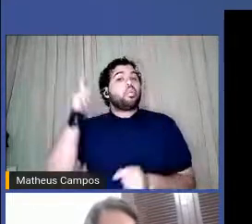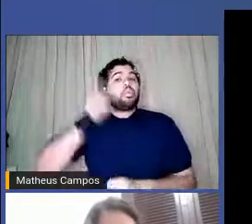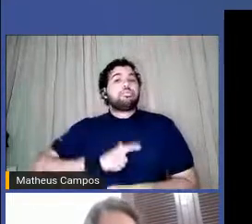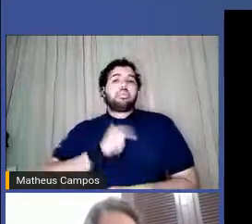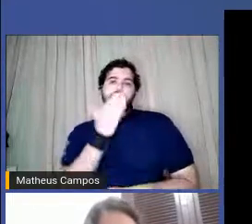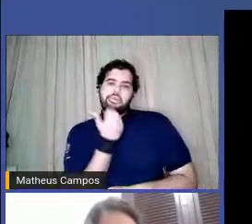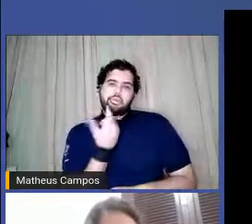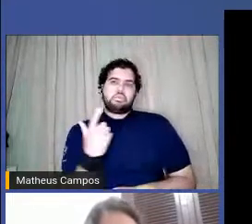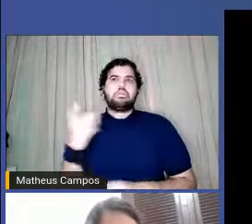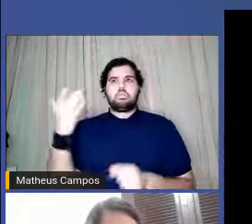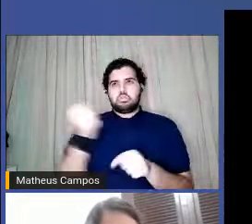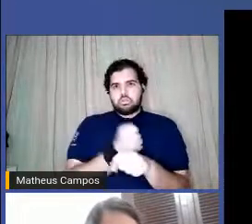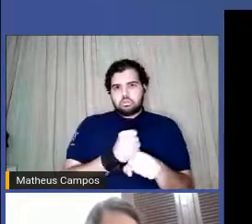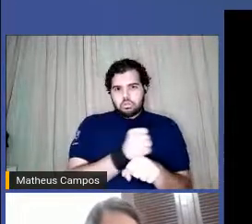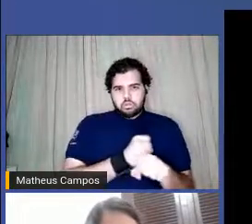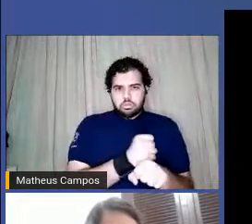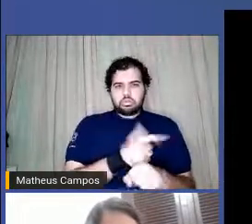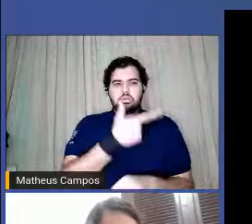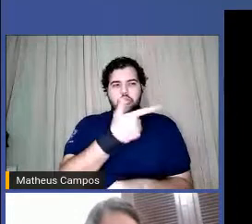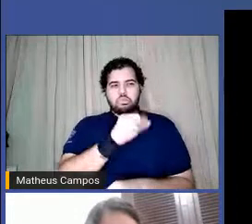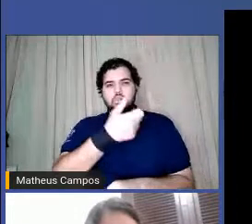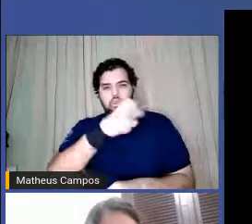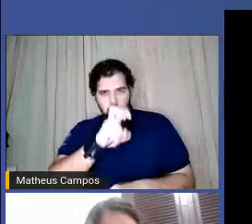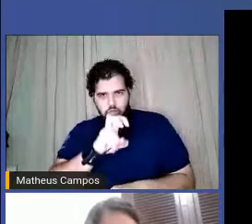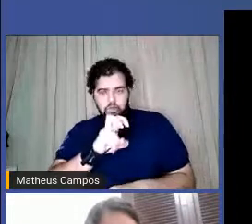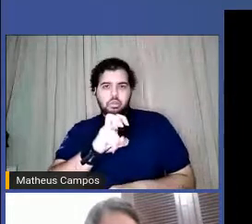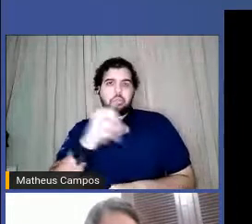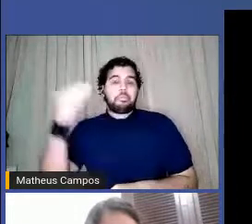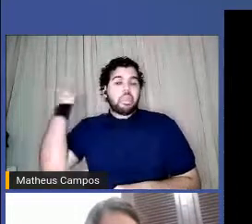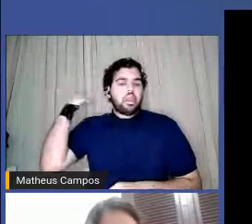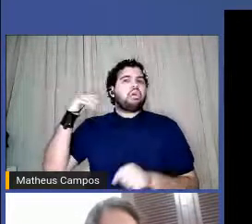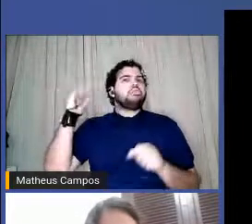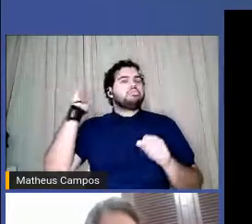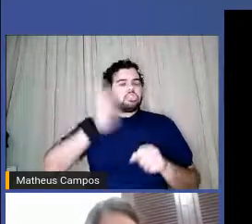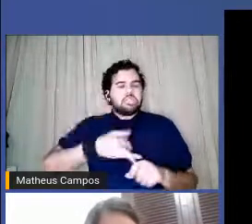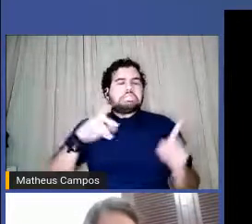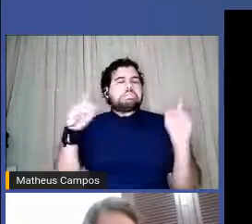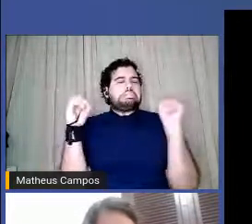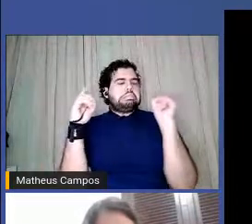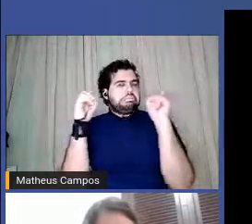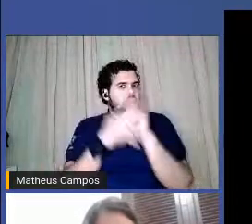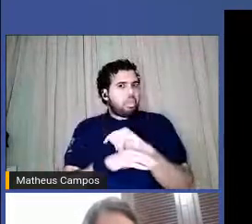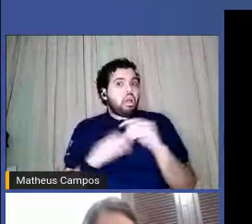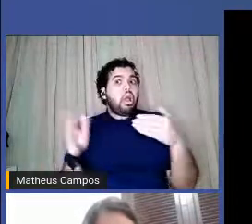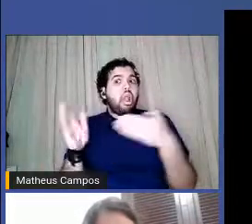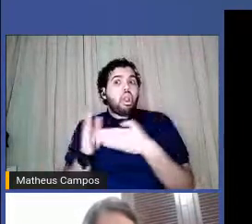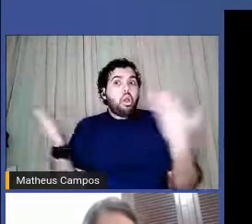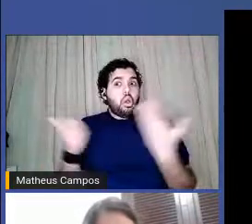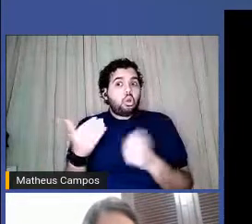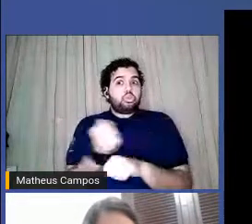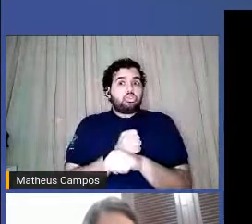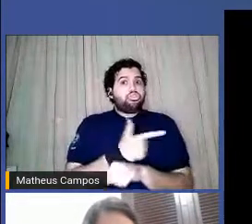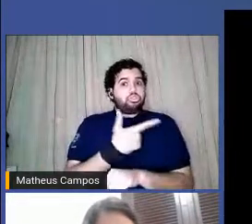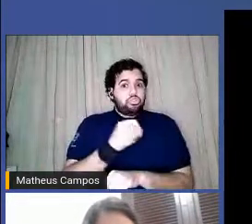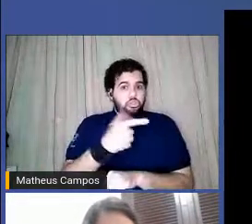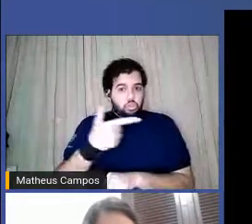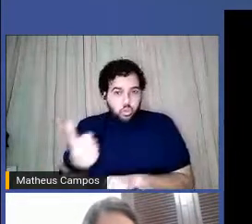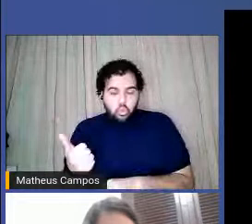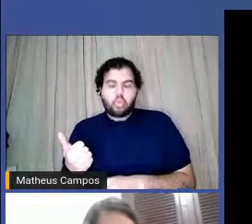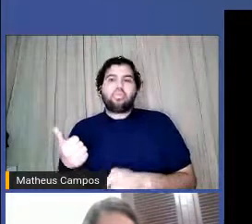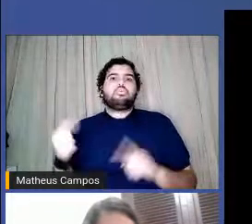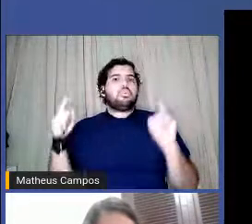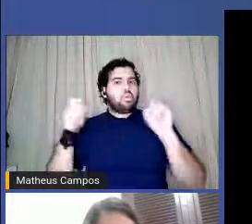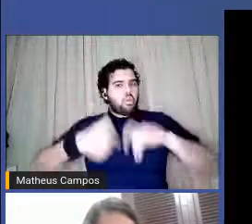2015 já estava difícil imagine hoje em 2021 mas a gente